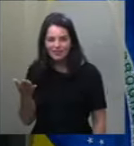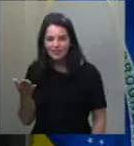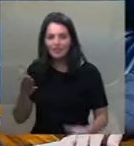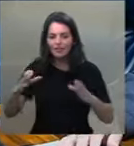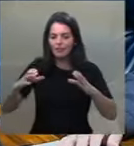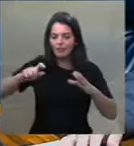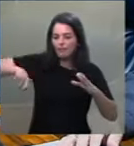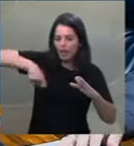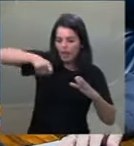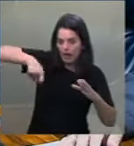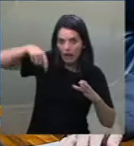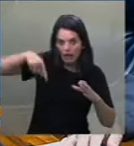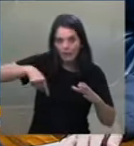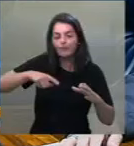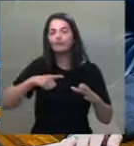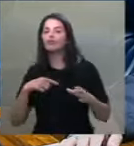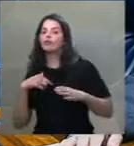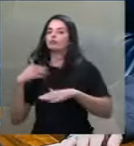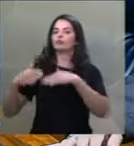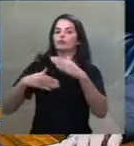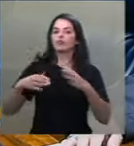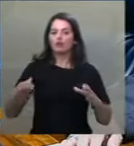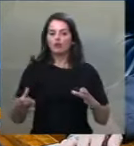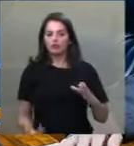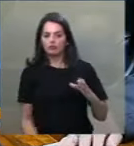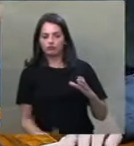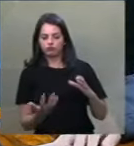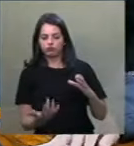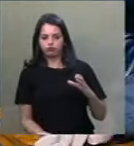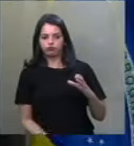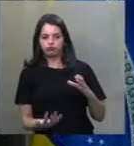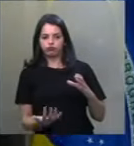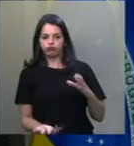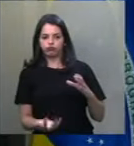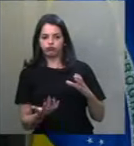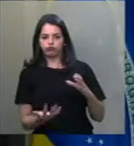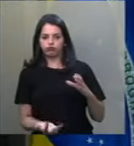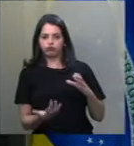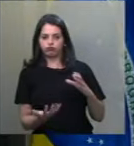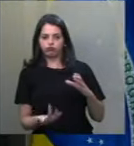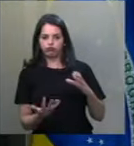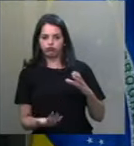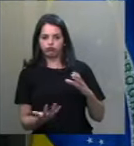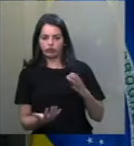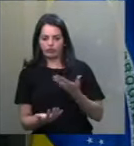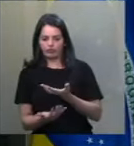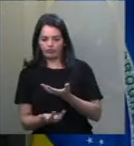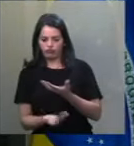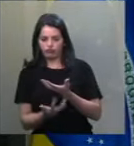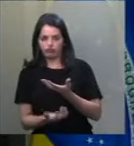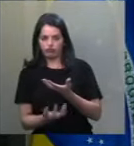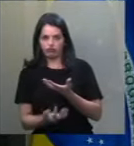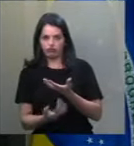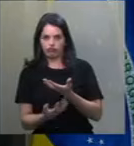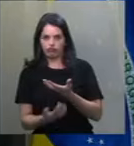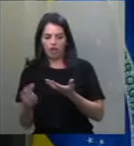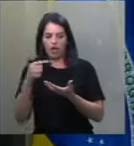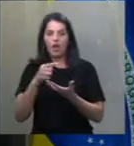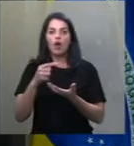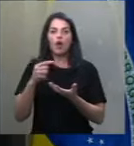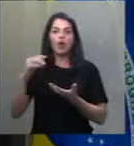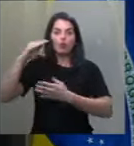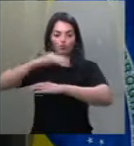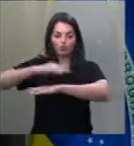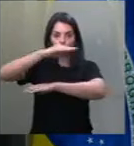Onde gradualmente a temperatura vai subindo, ele não vai percebendo, até ficar